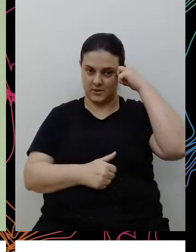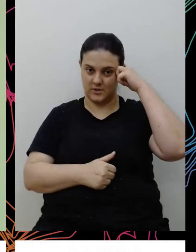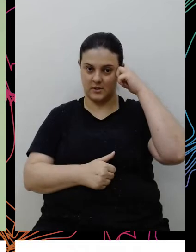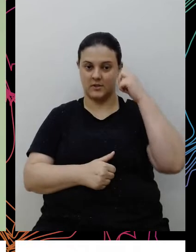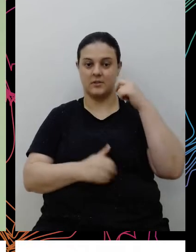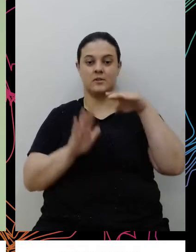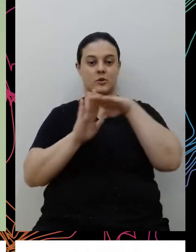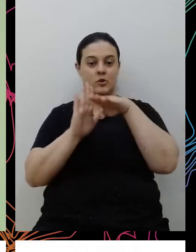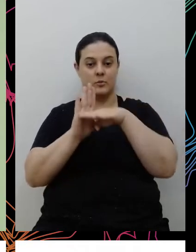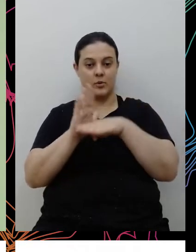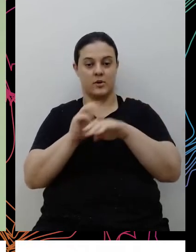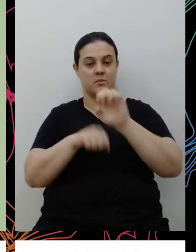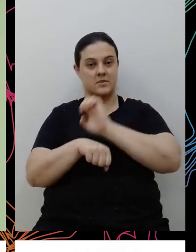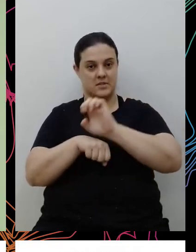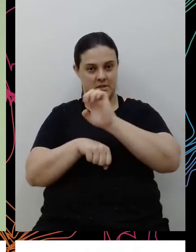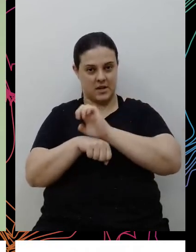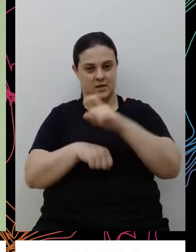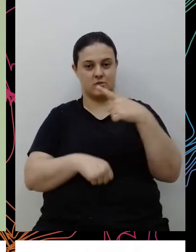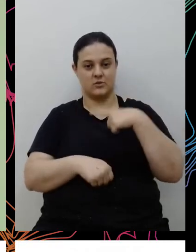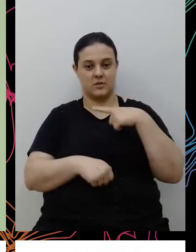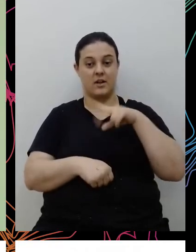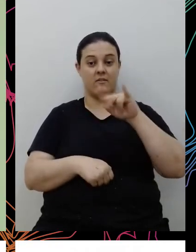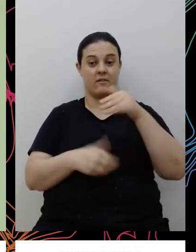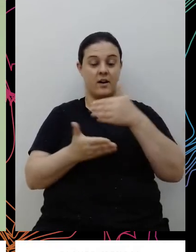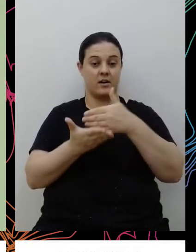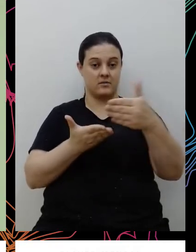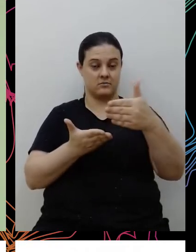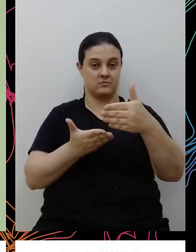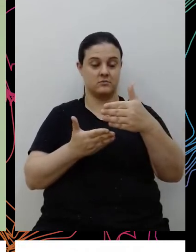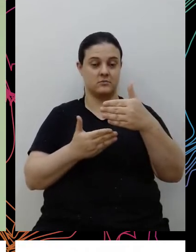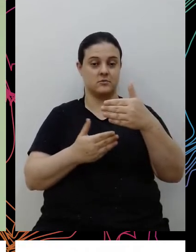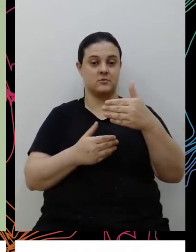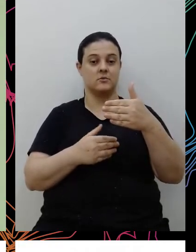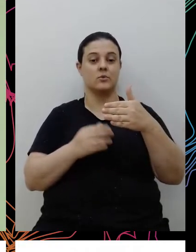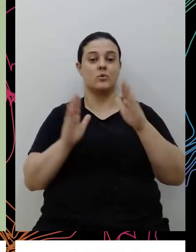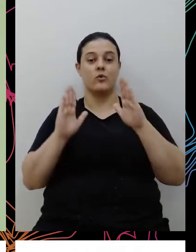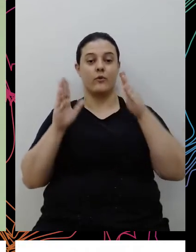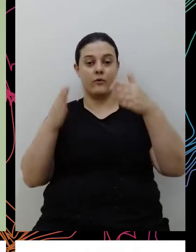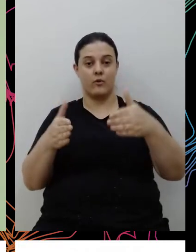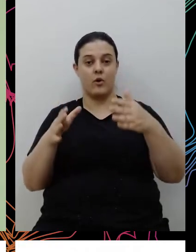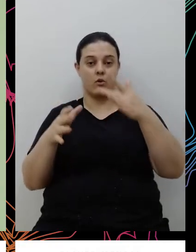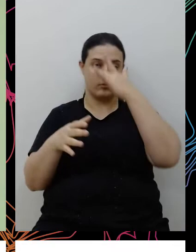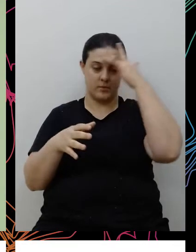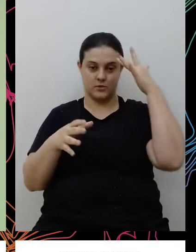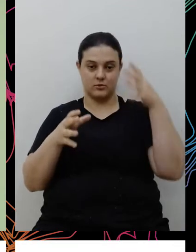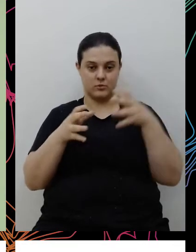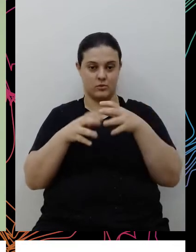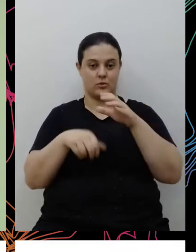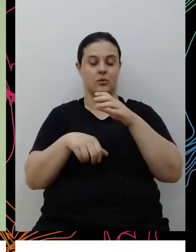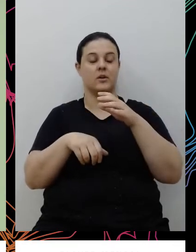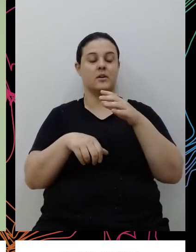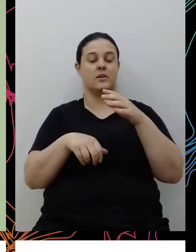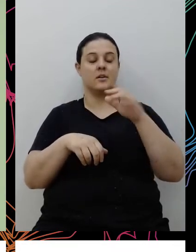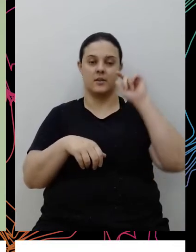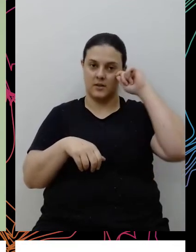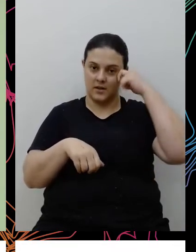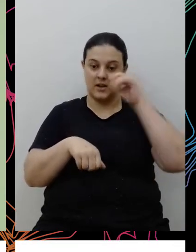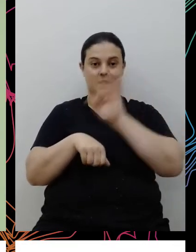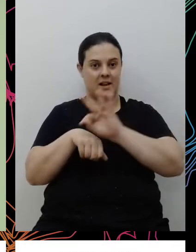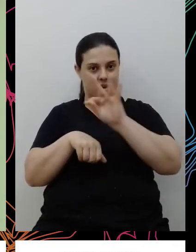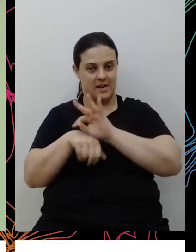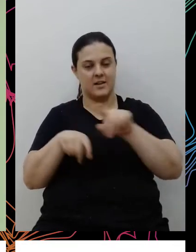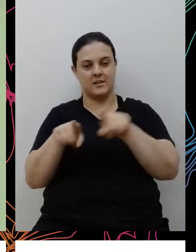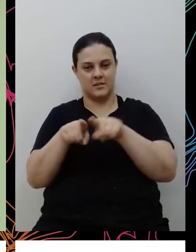de estágio, a gente lança em breve um programa de estágio para pessoas negras, um programa de trainee para pessoas negras,